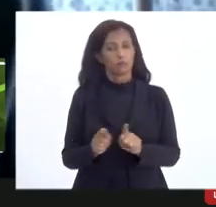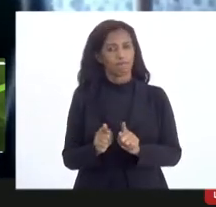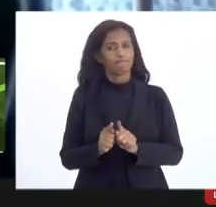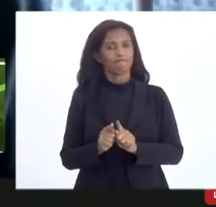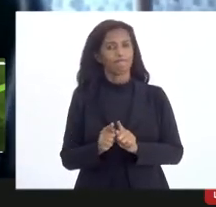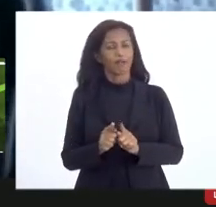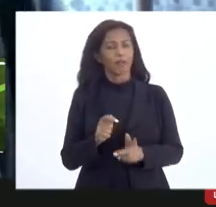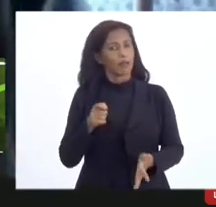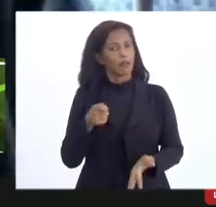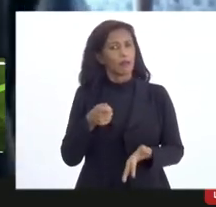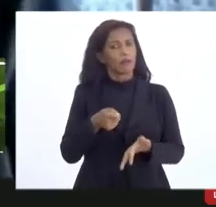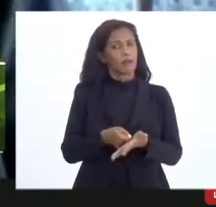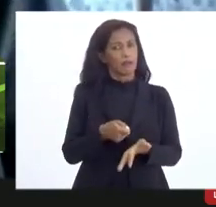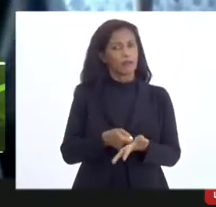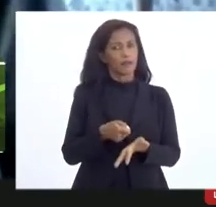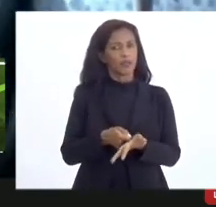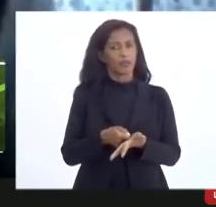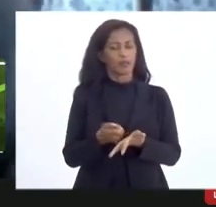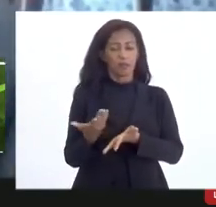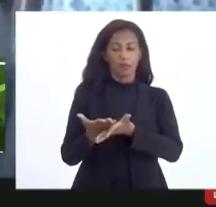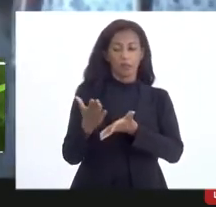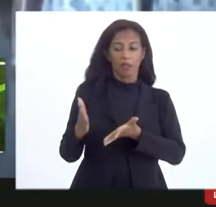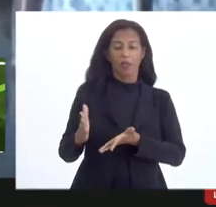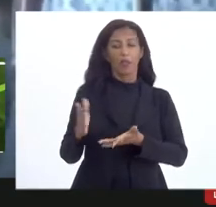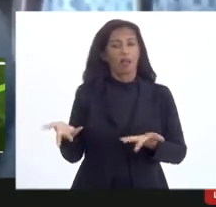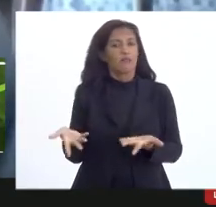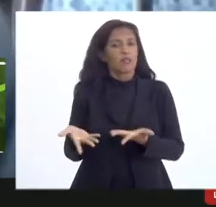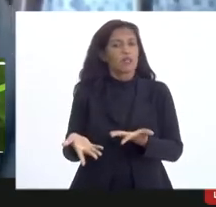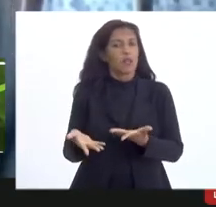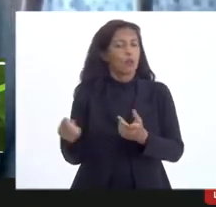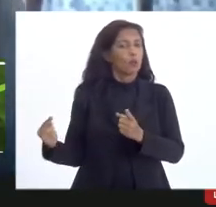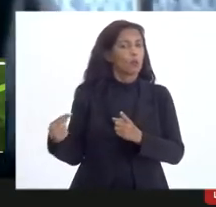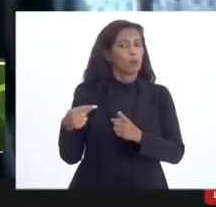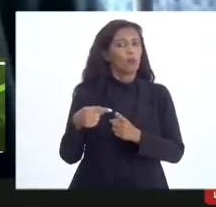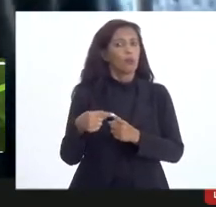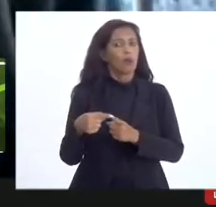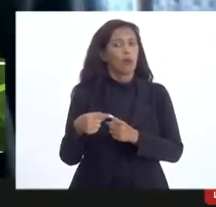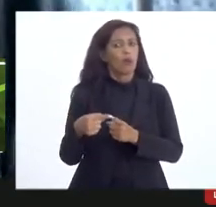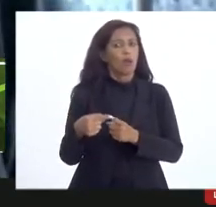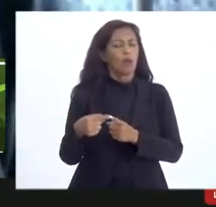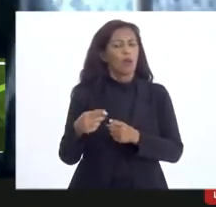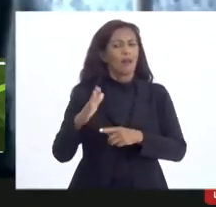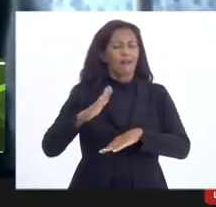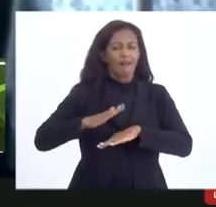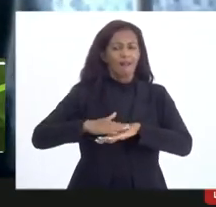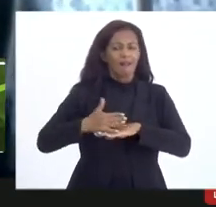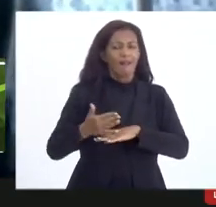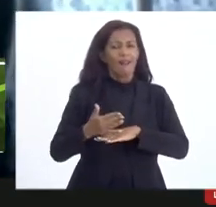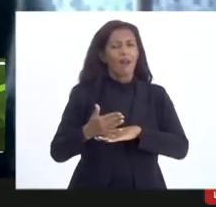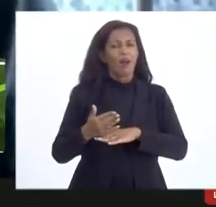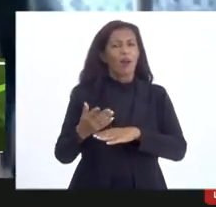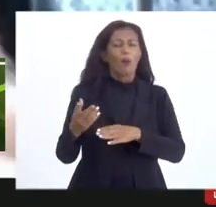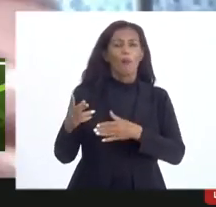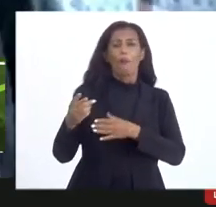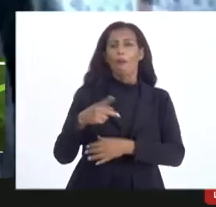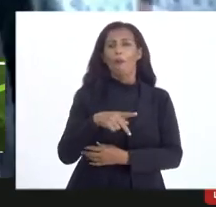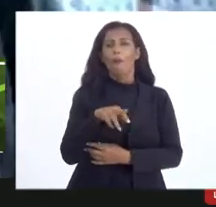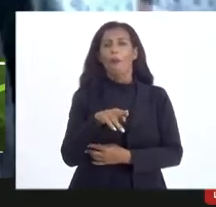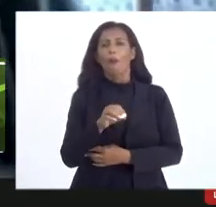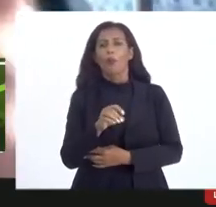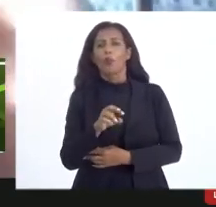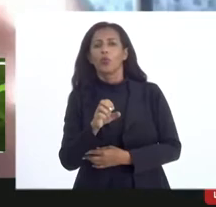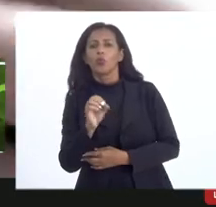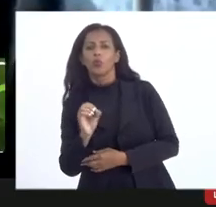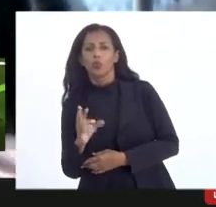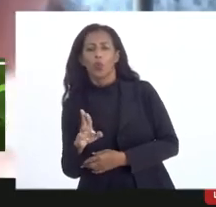efetiva essa prestação, porque acaba sendo um óbice às centenas de produtores culturais conseguirem